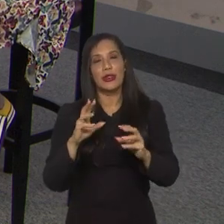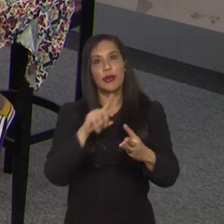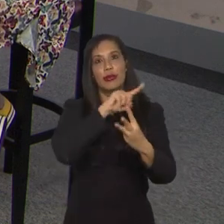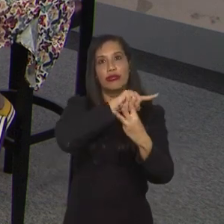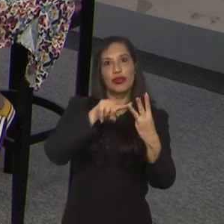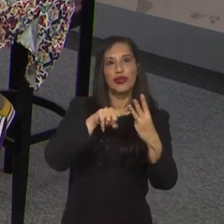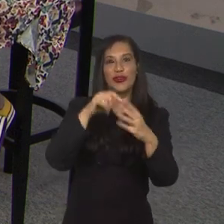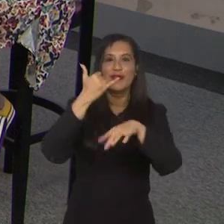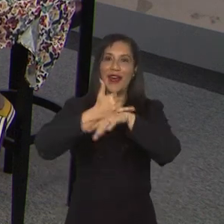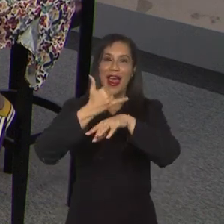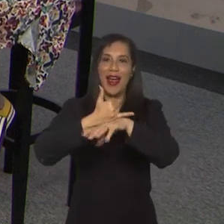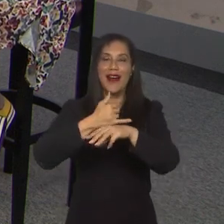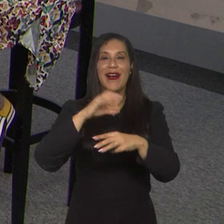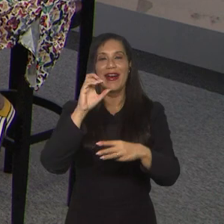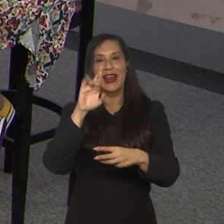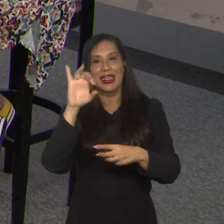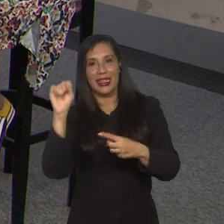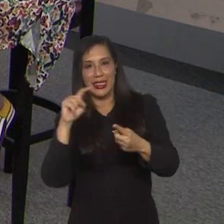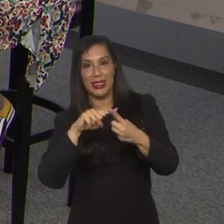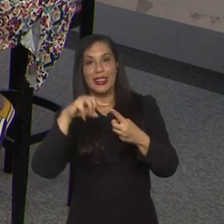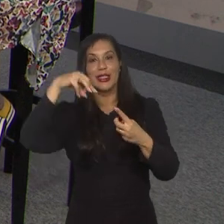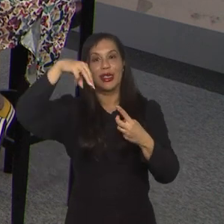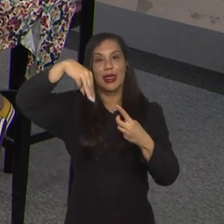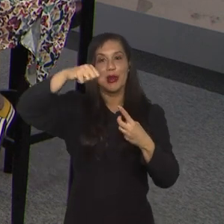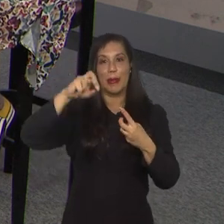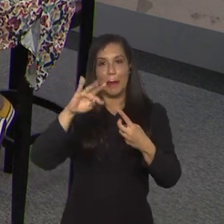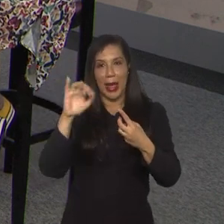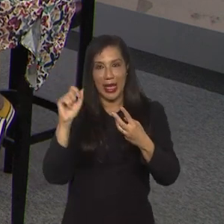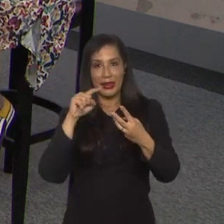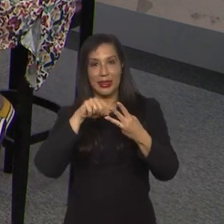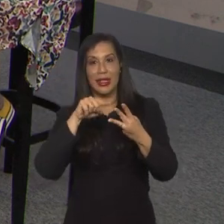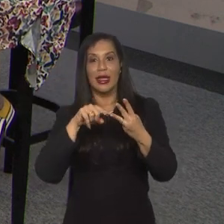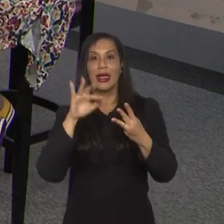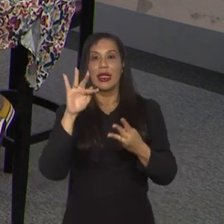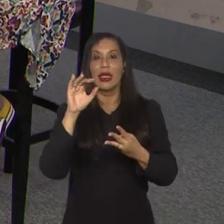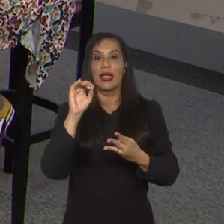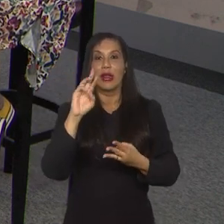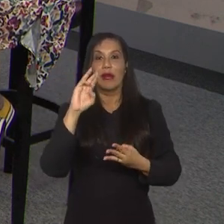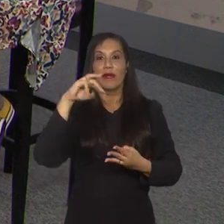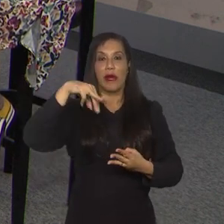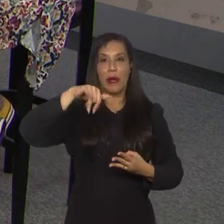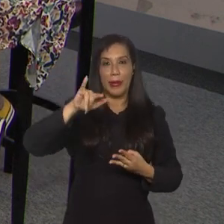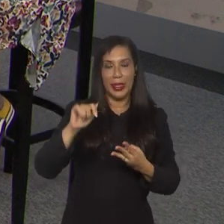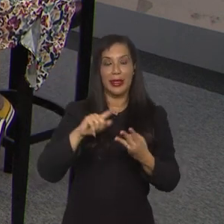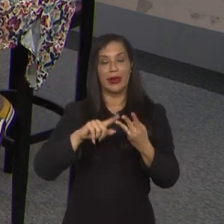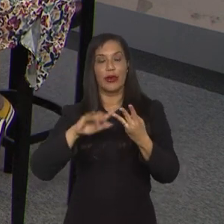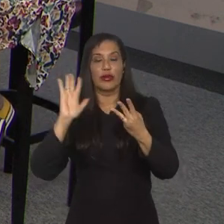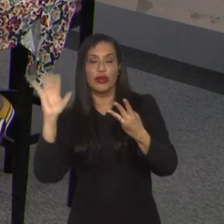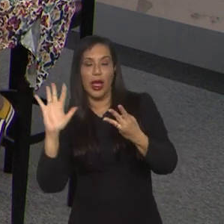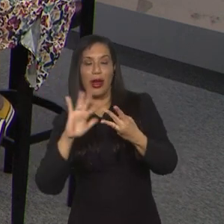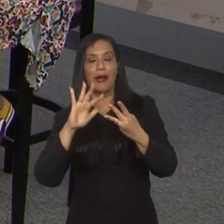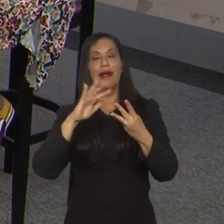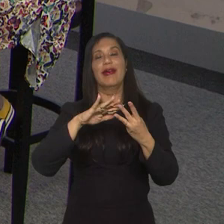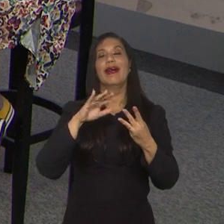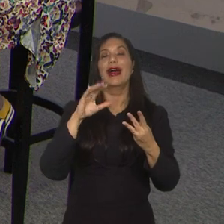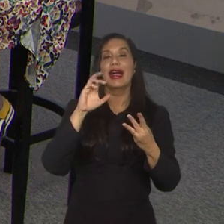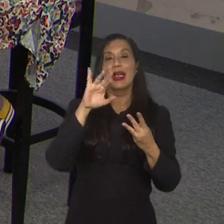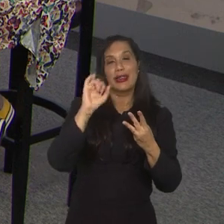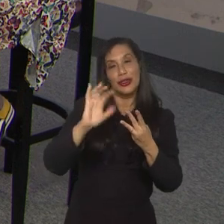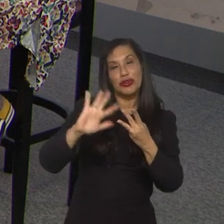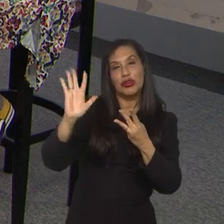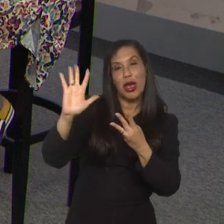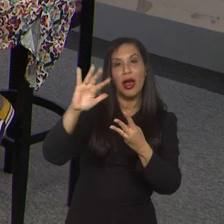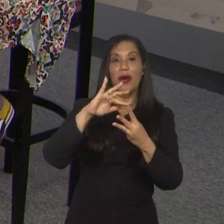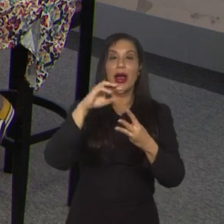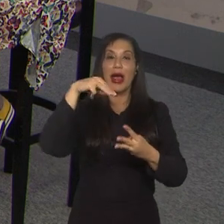de ferro, né? Cristiane, Marta e Formiga. E aí, de repente, a Formiga se despede, a Cristiane se despede e a Marta vai se despedir, talvez